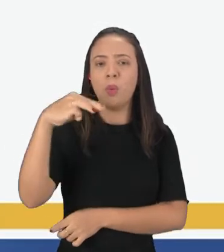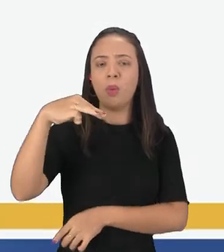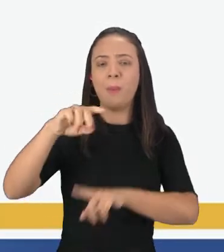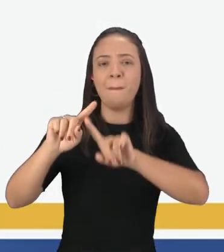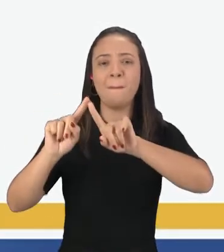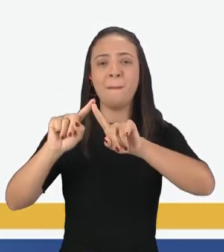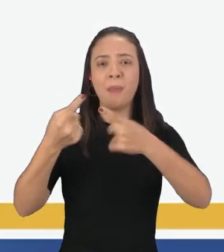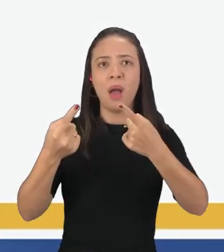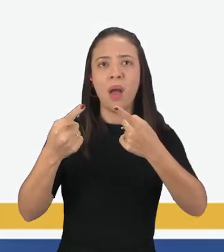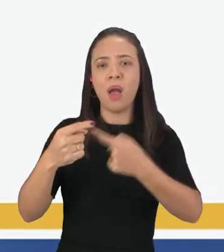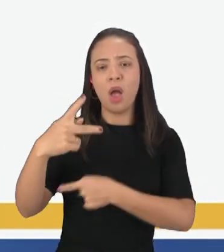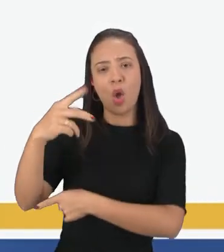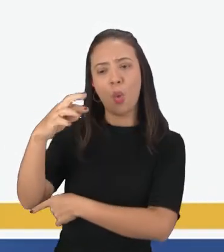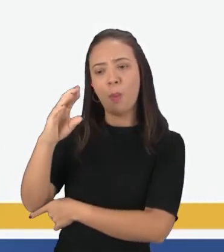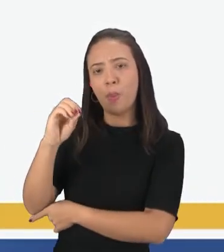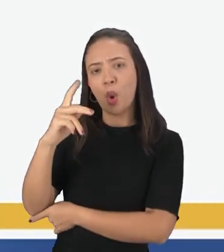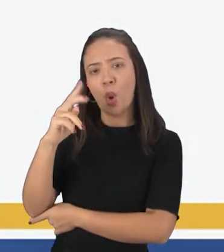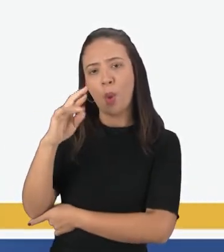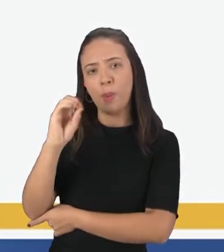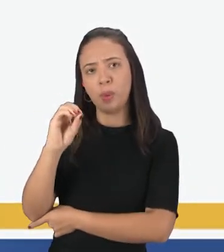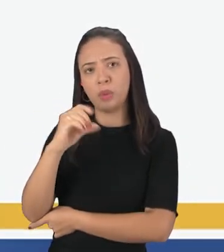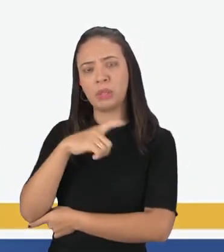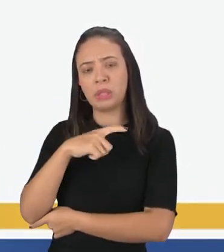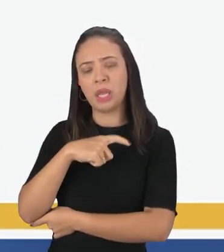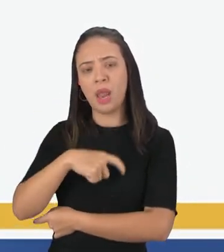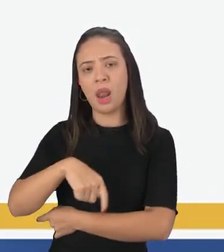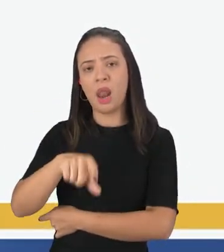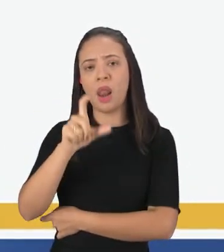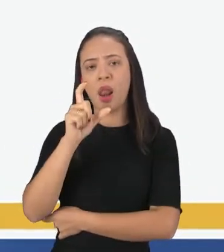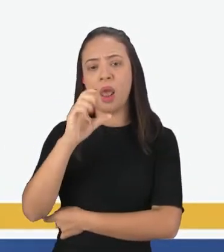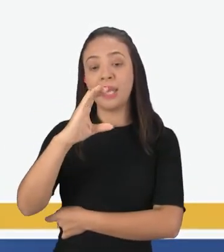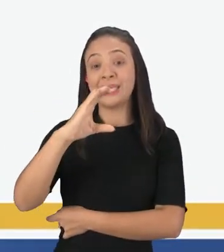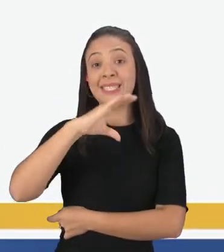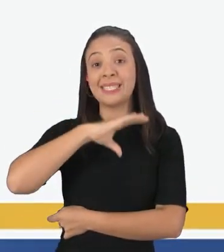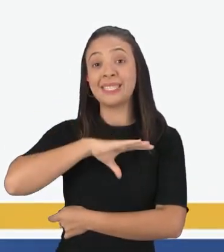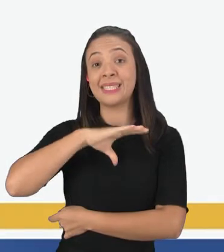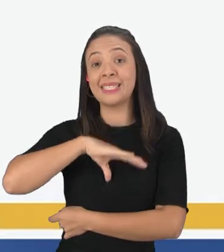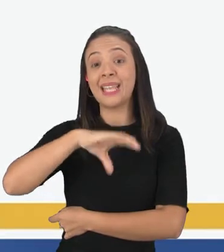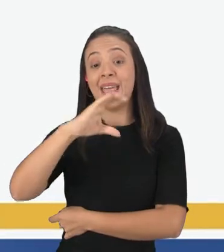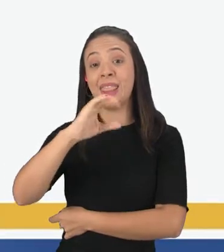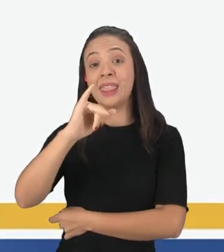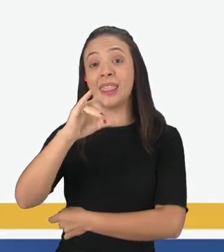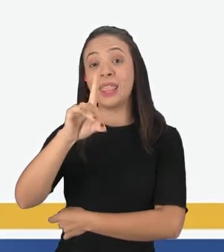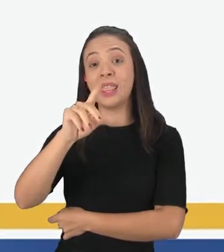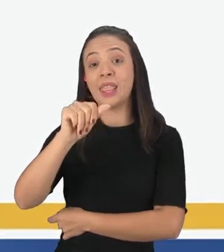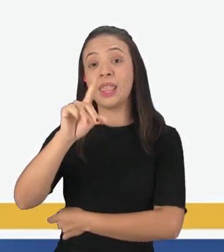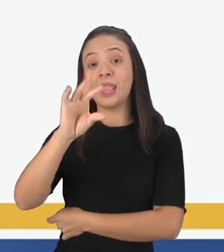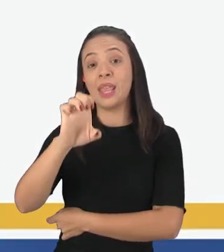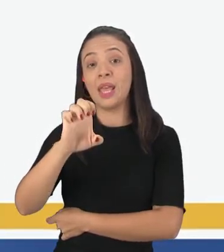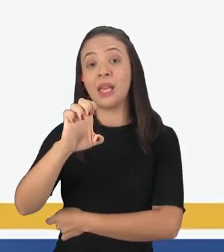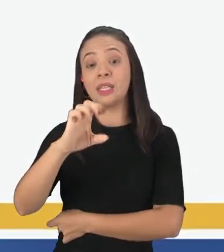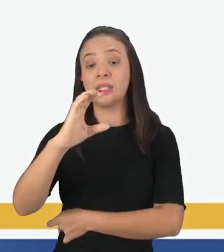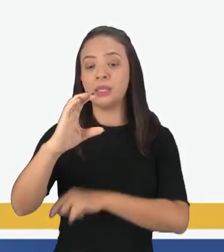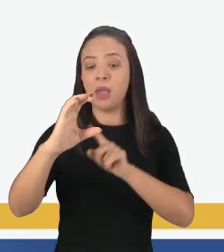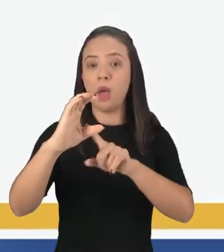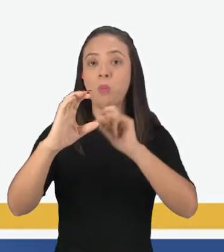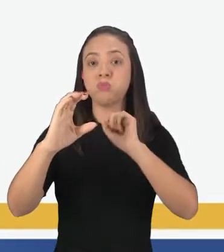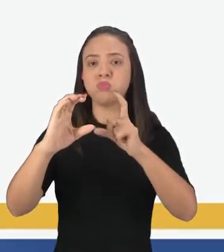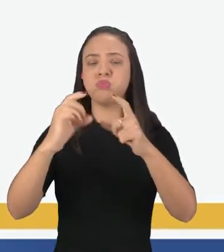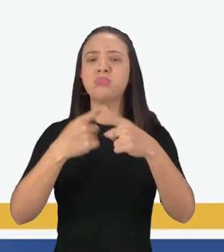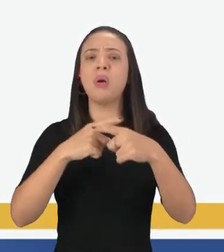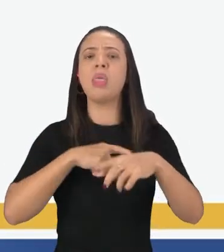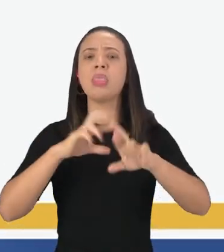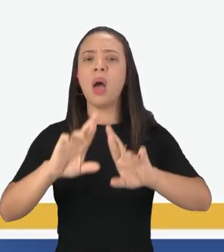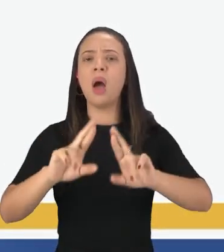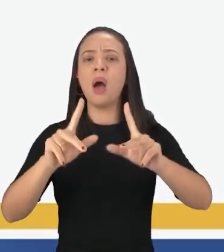ó, está com letra maiúscula, lá. Cidade alerta, Cidade está com letra maiúscula. Por que essa